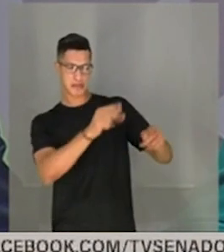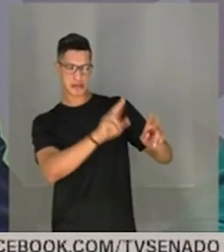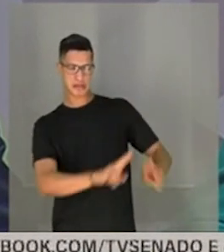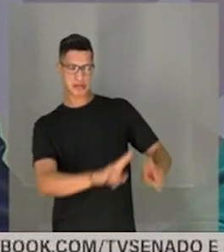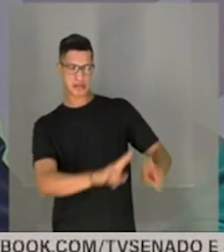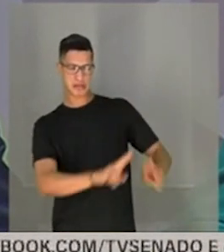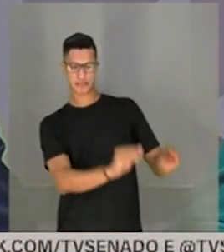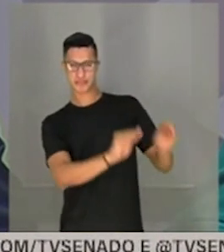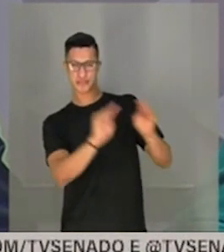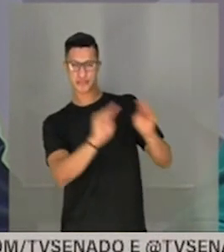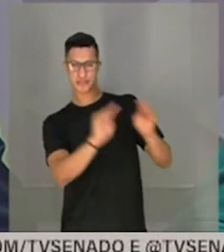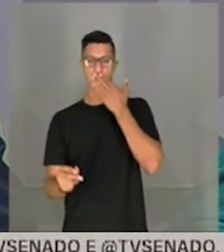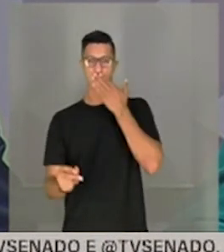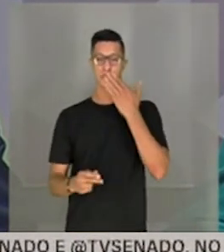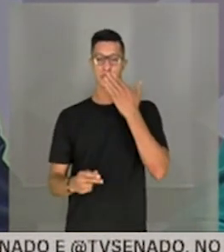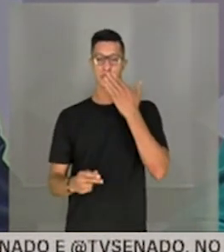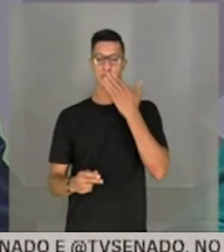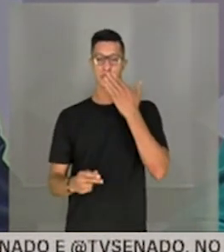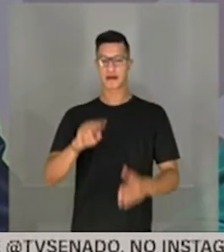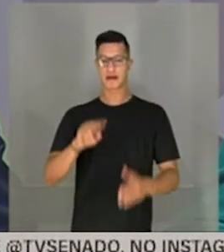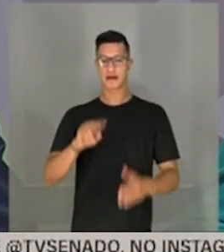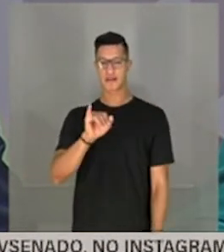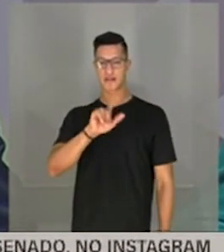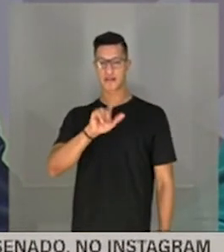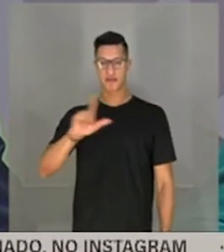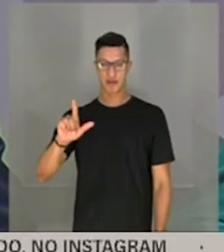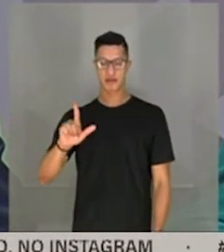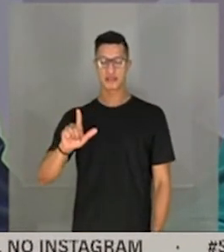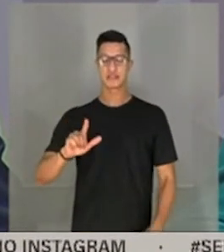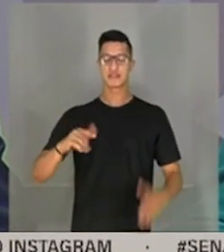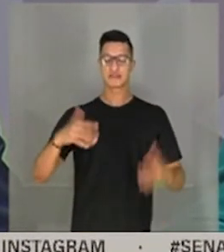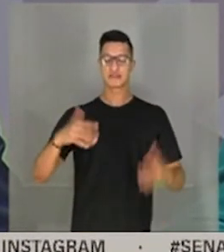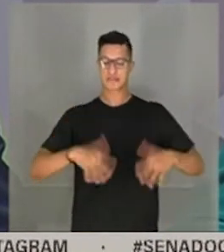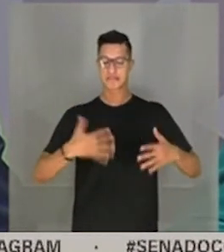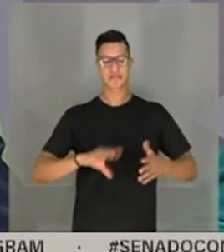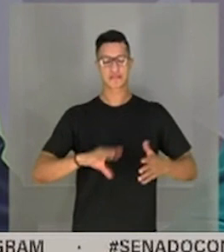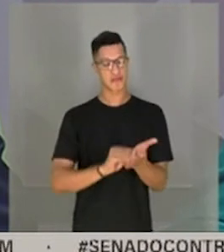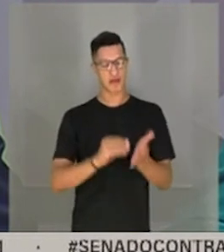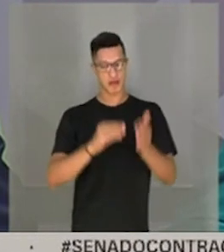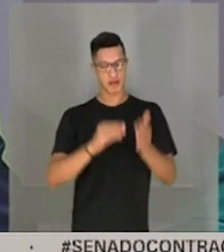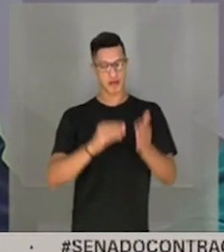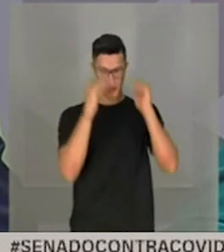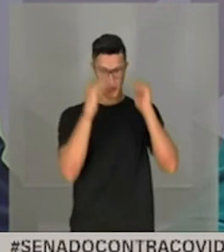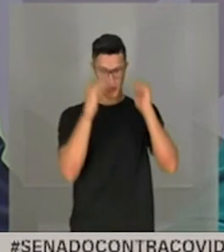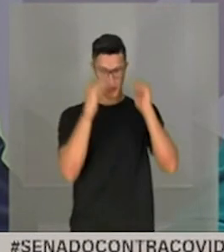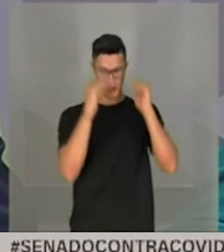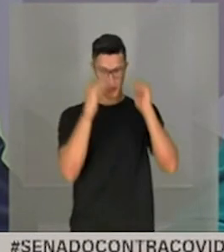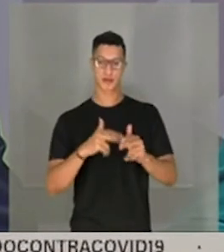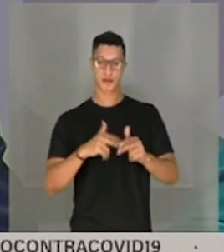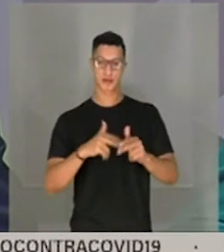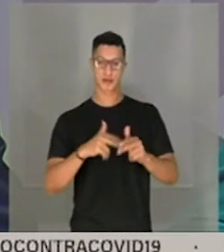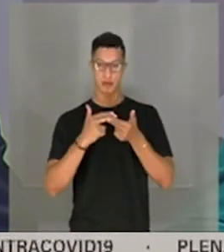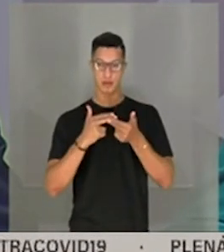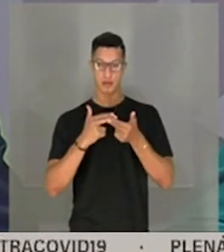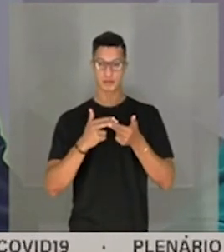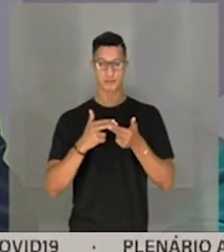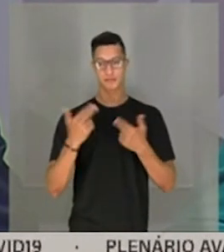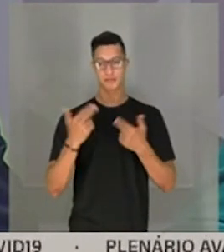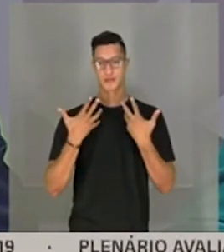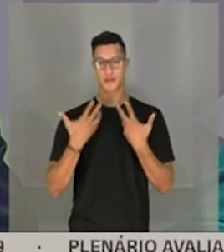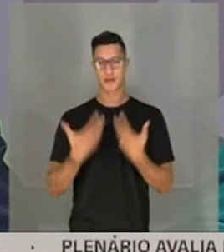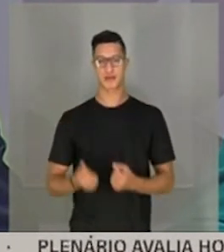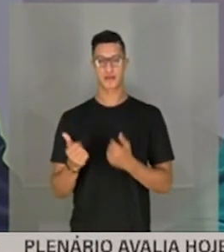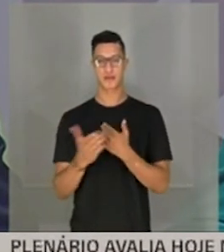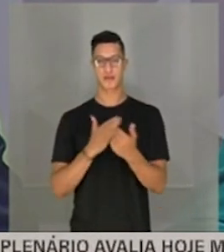de forma tão vil, baixa e desrespeitosa. Por isso, não aceito